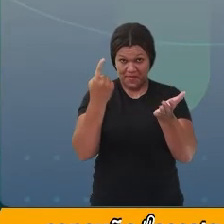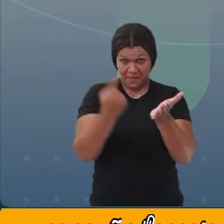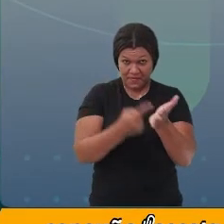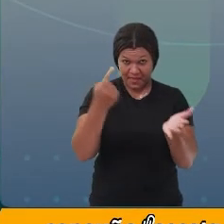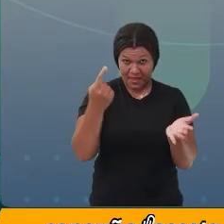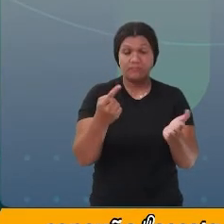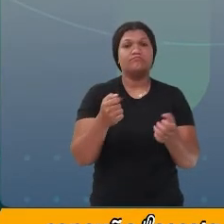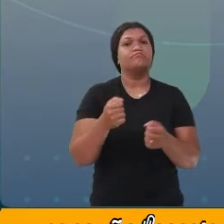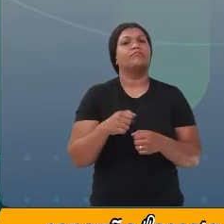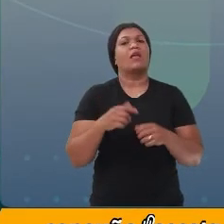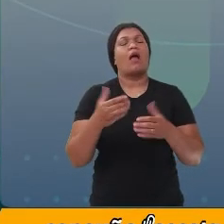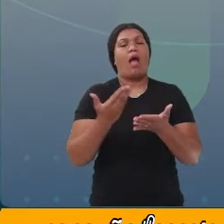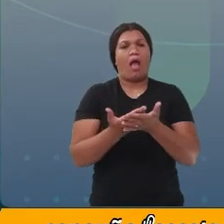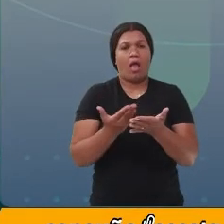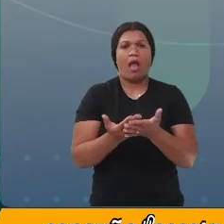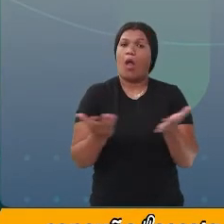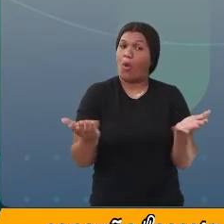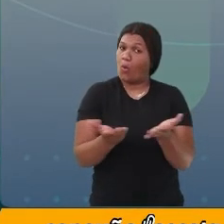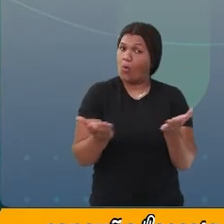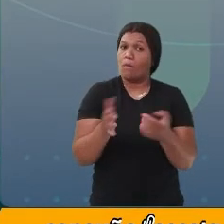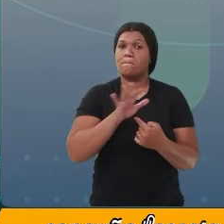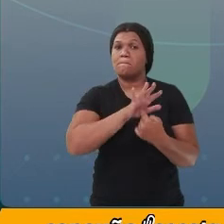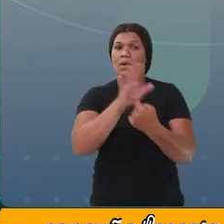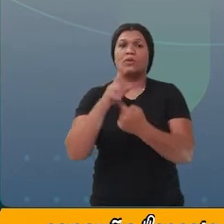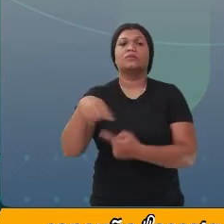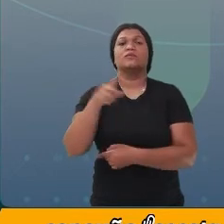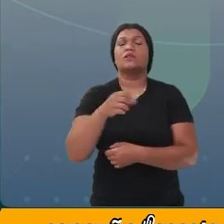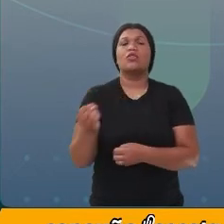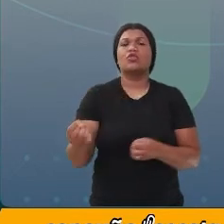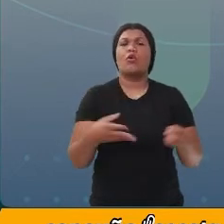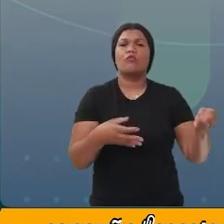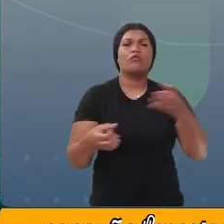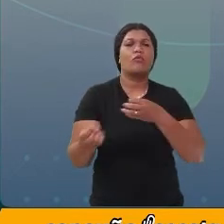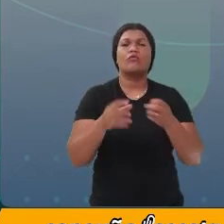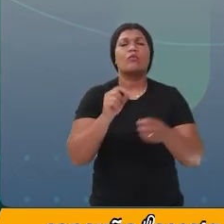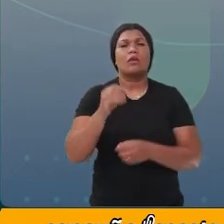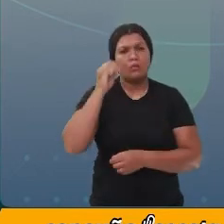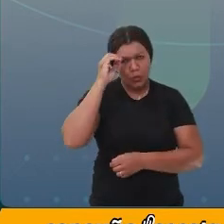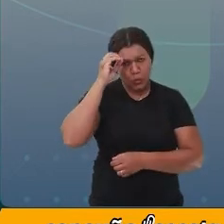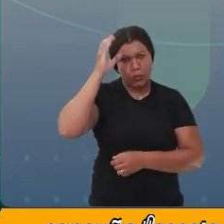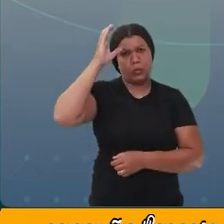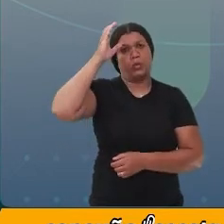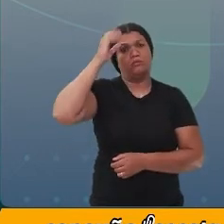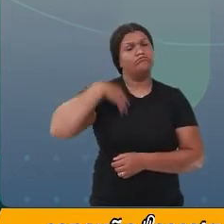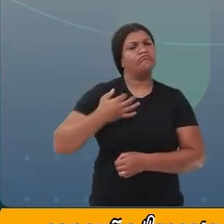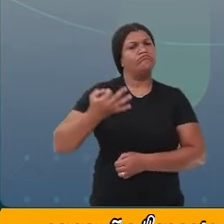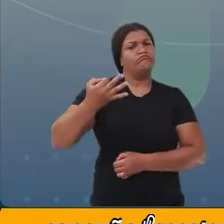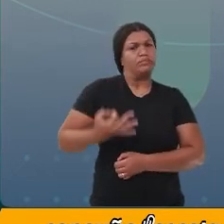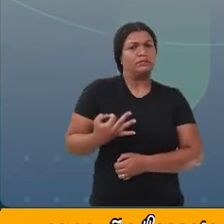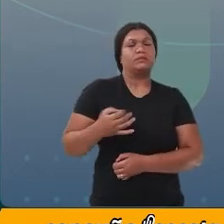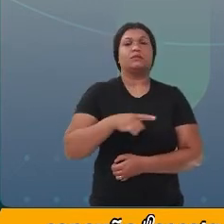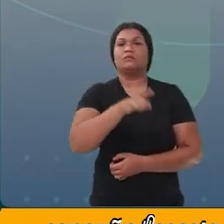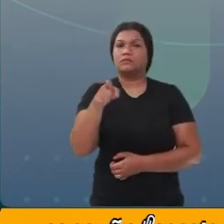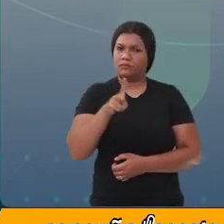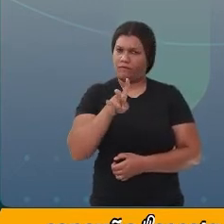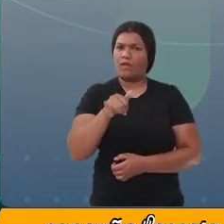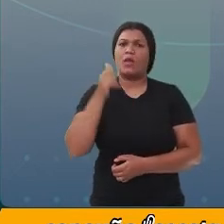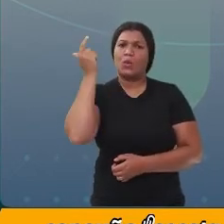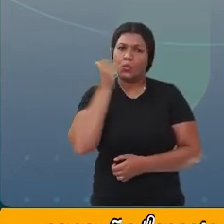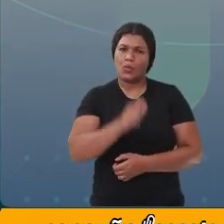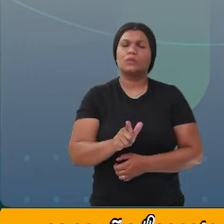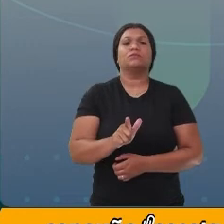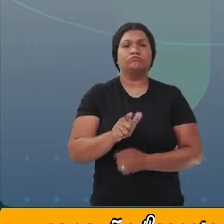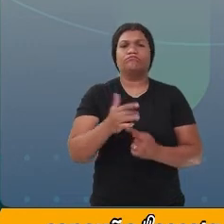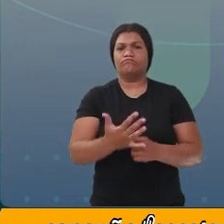A nossa videoaula trouxe para você novos conhecimentos e eu tenho certeza que você vai conseguir